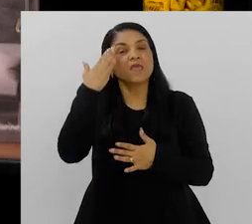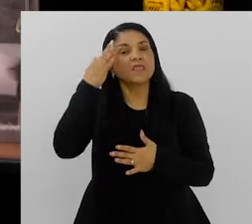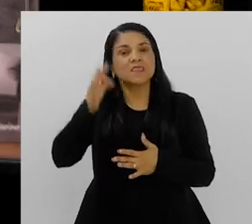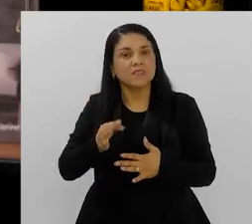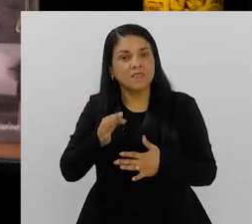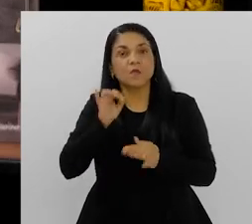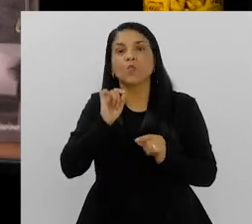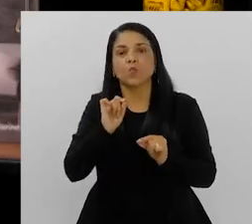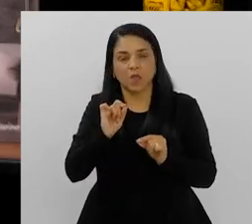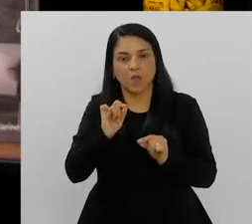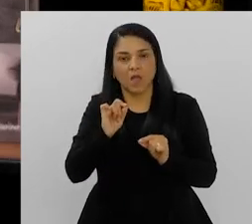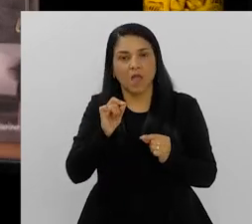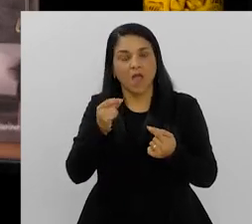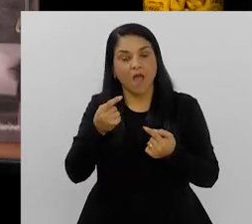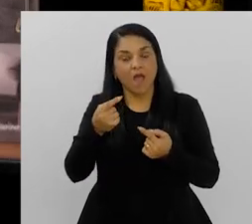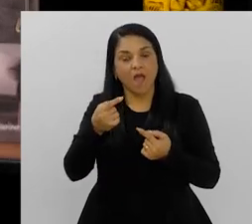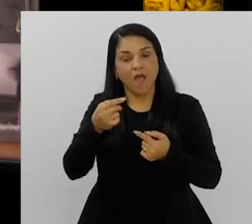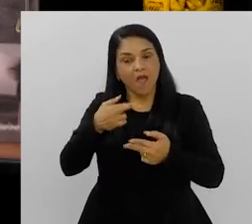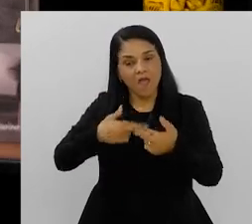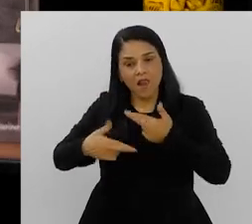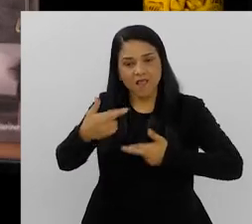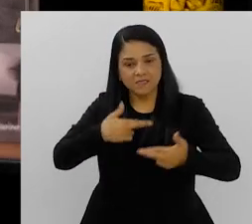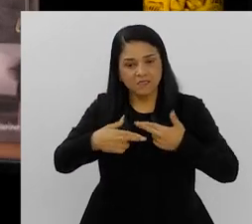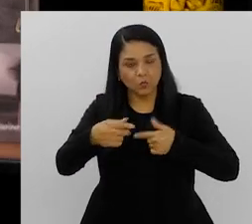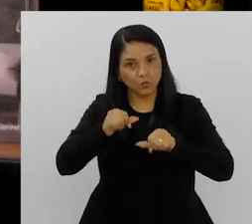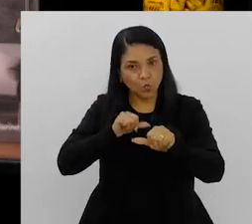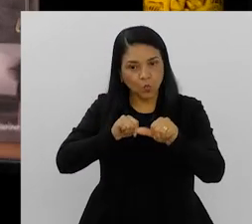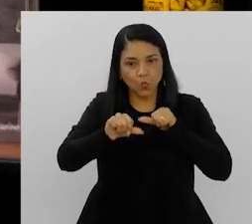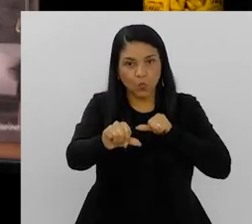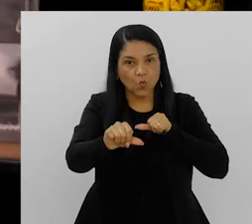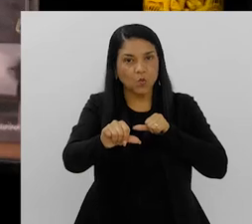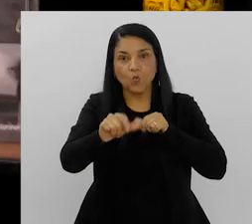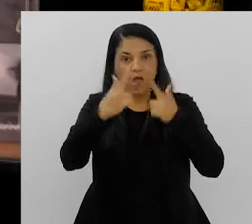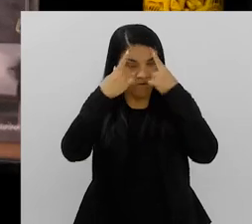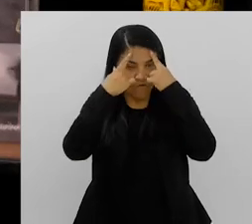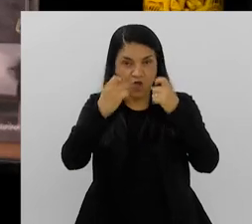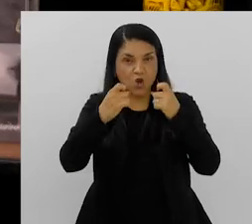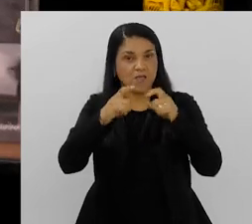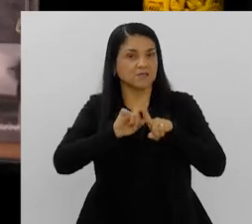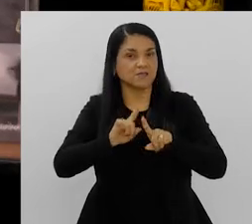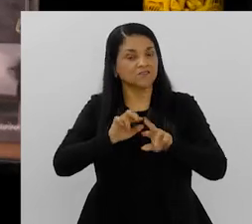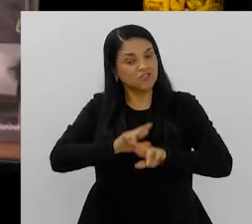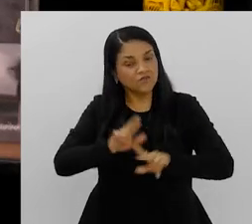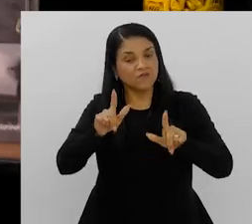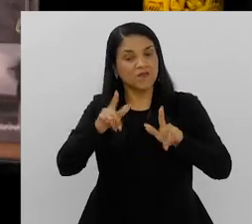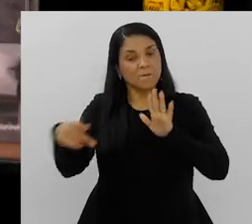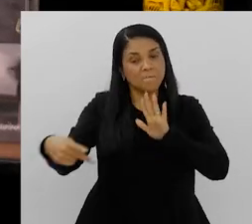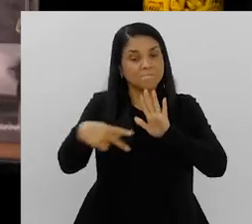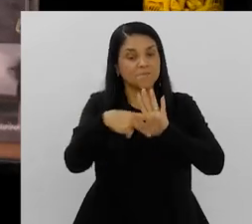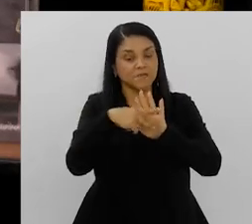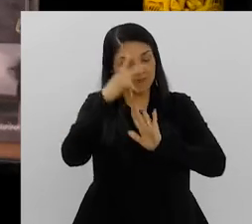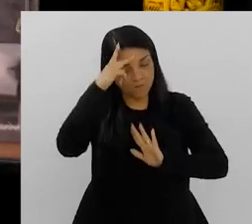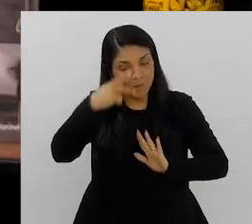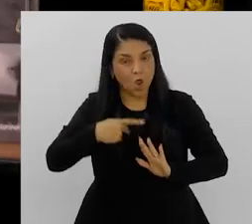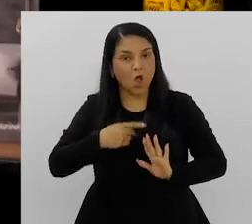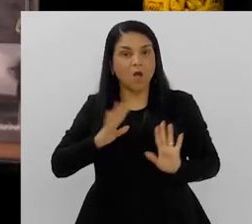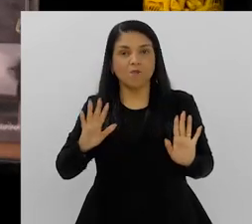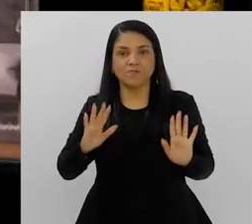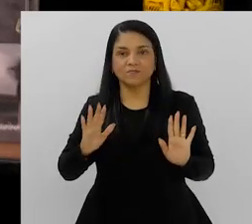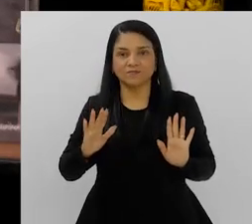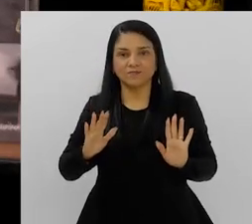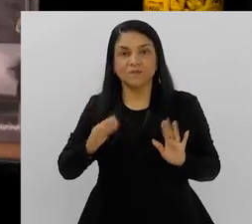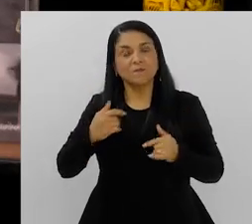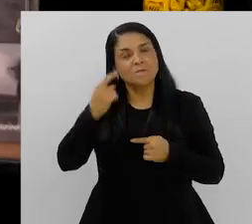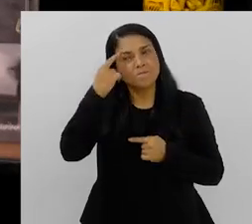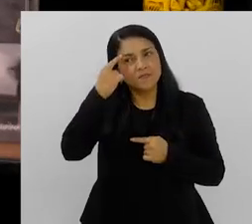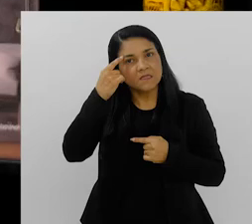entender que essa relação do contraditório, ou seja, o oposto a mim, ela não é uma relação de violência, mas ela é uma relação de pertencimento de cada